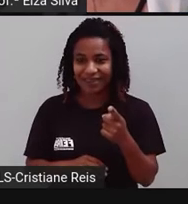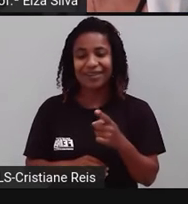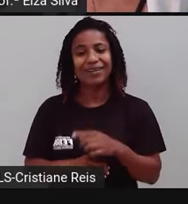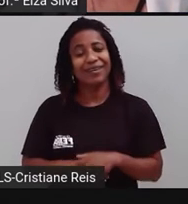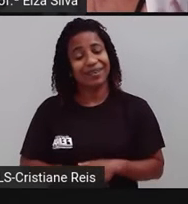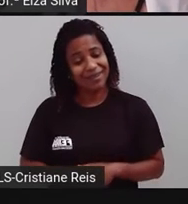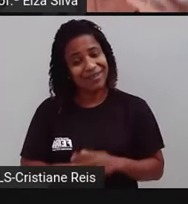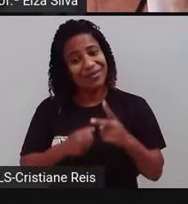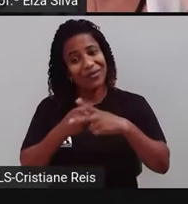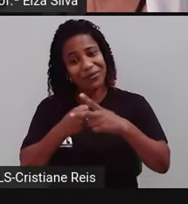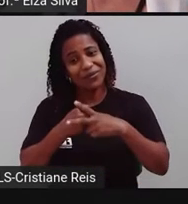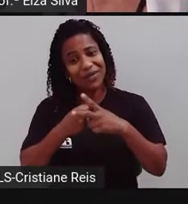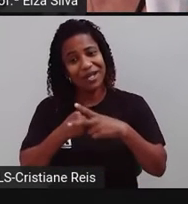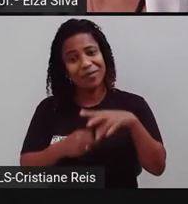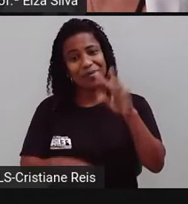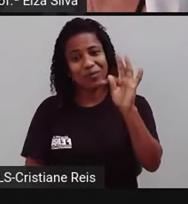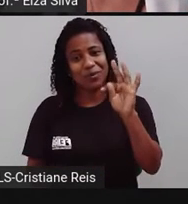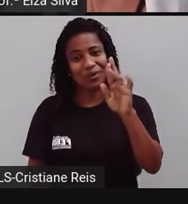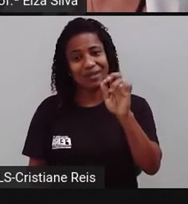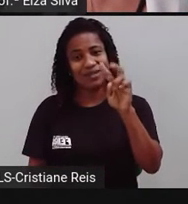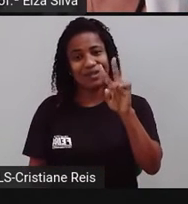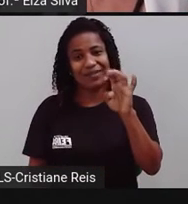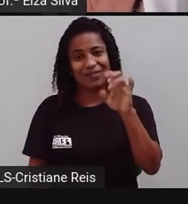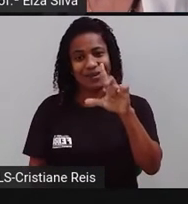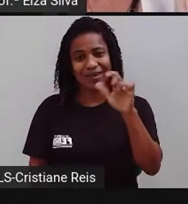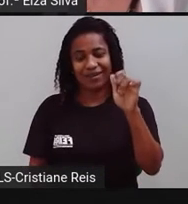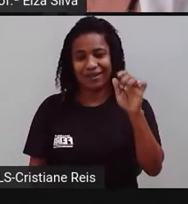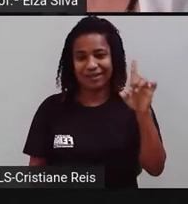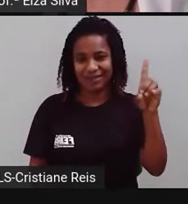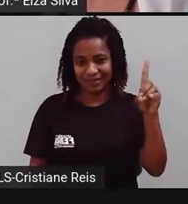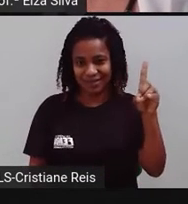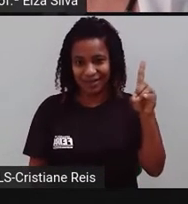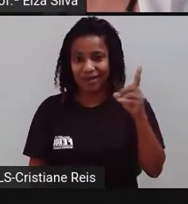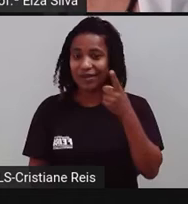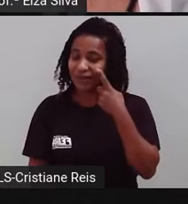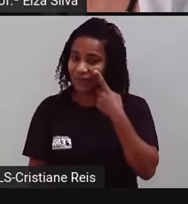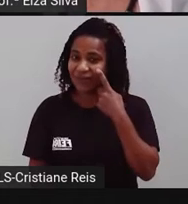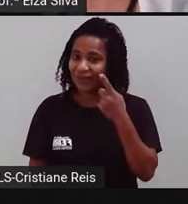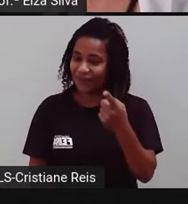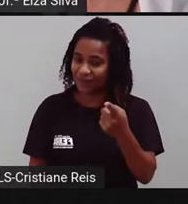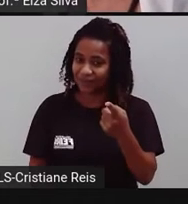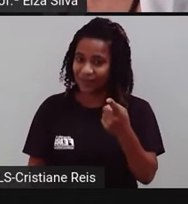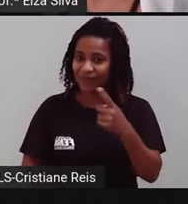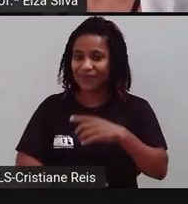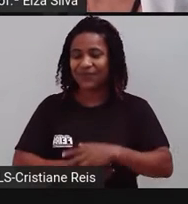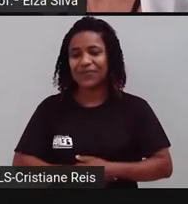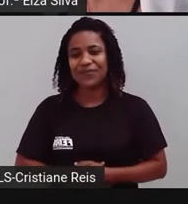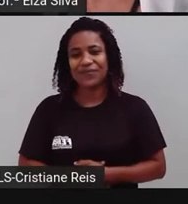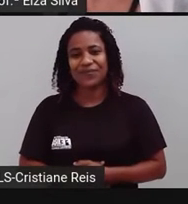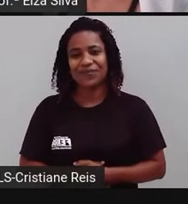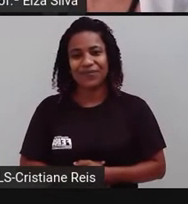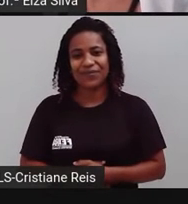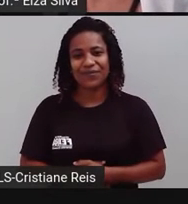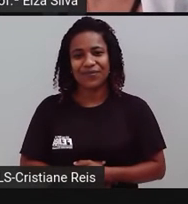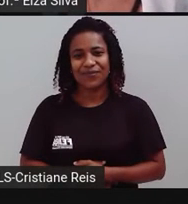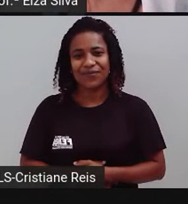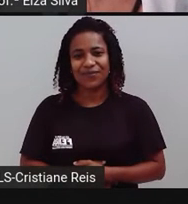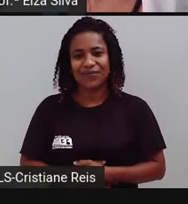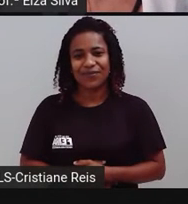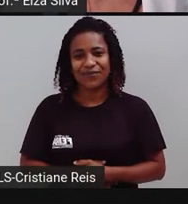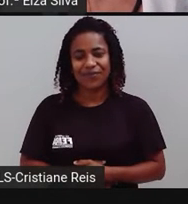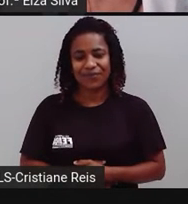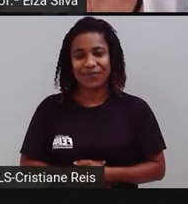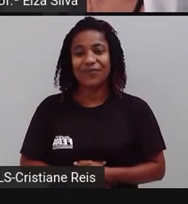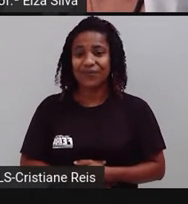travel. Indica uma ação de viajar. E nesta situação, the movie discusses the future of time